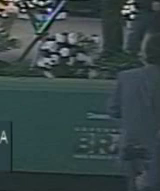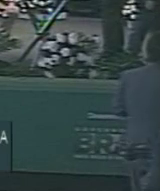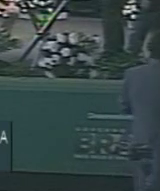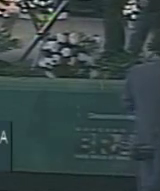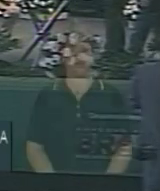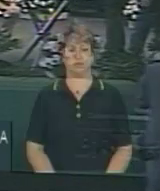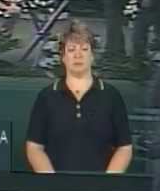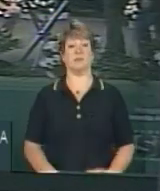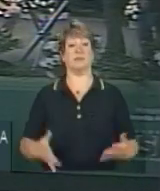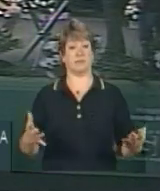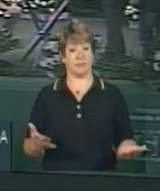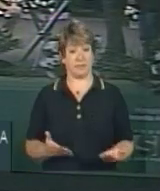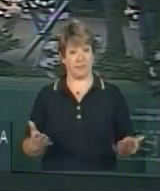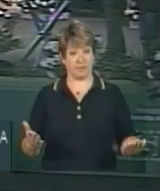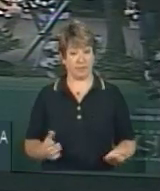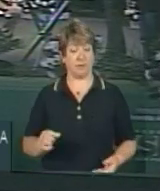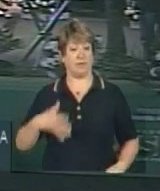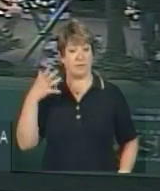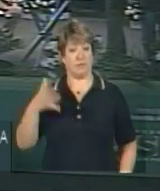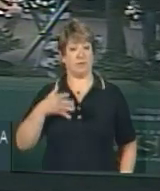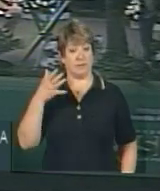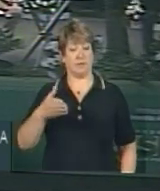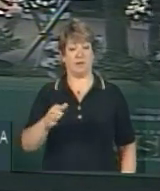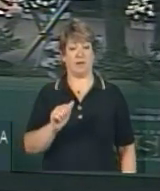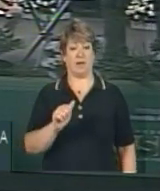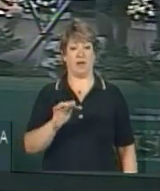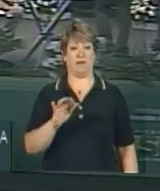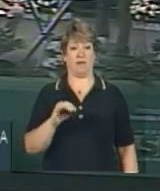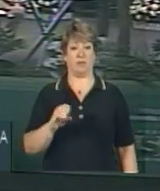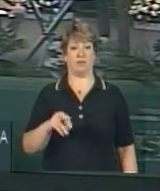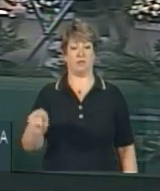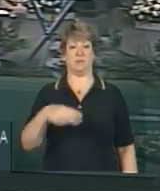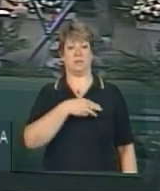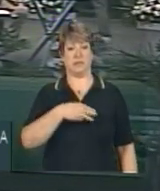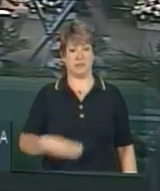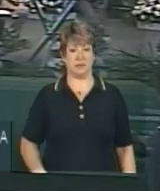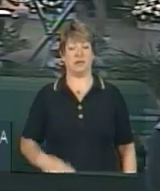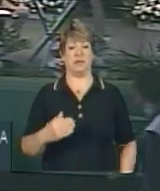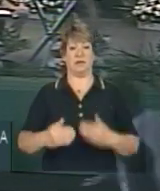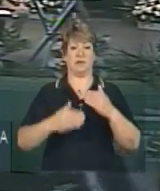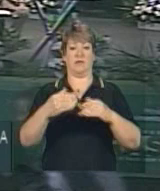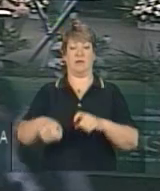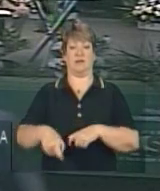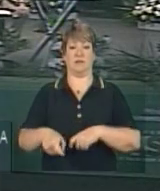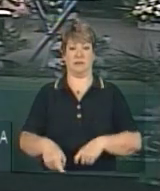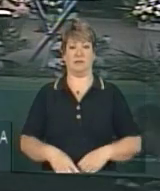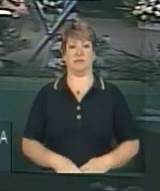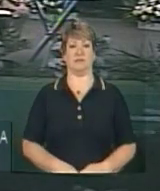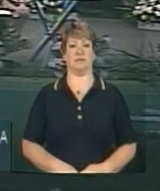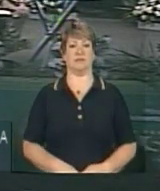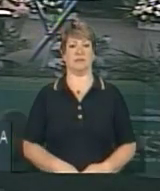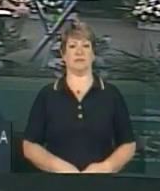Ouviremos a seguir as palavras do senhor Afonso Florenci, ministro do Desenvolvimento Agrário.